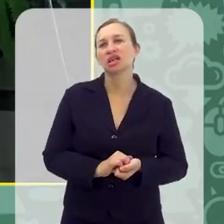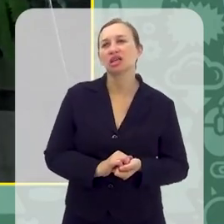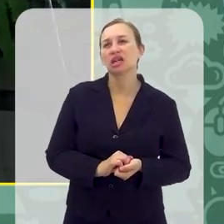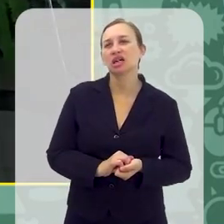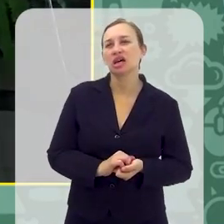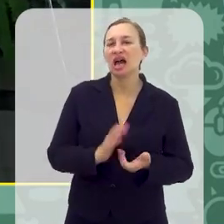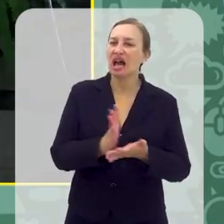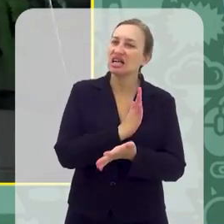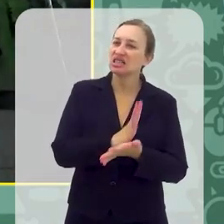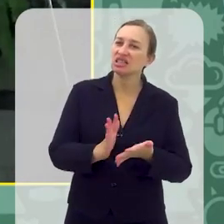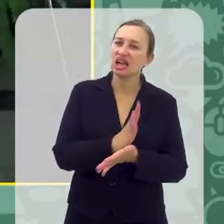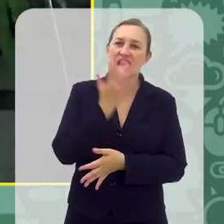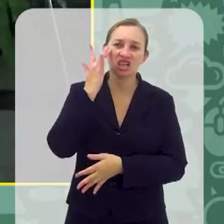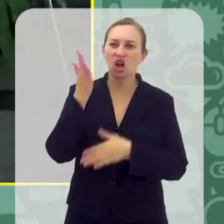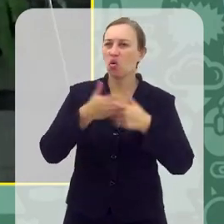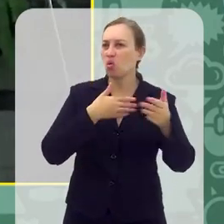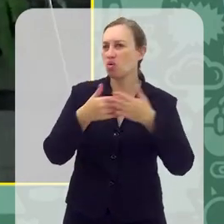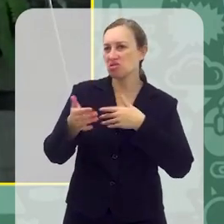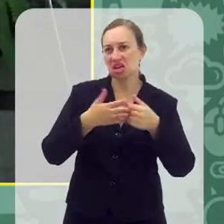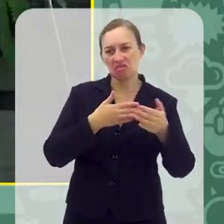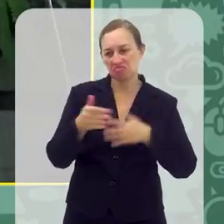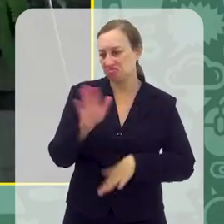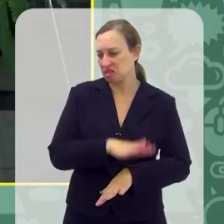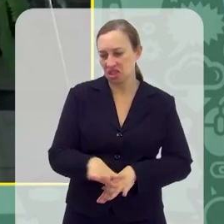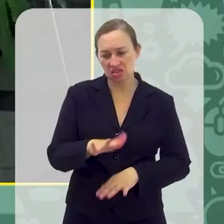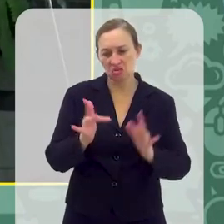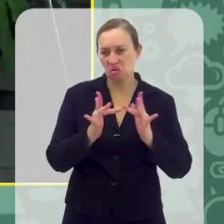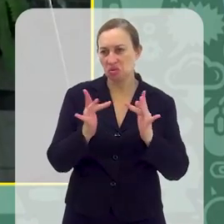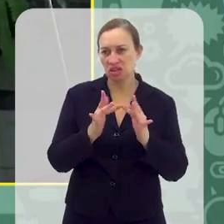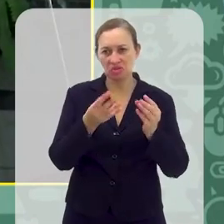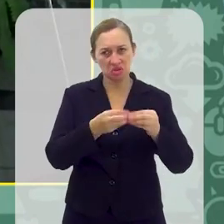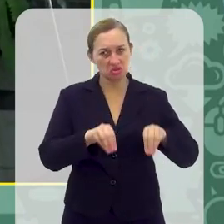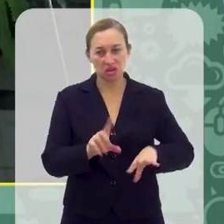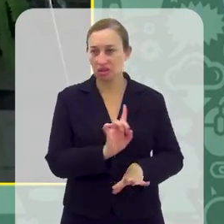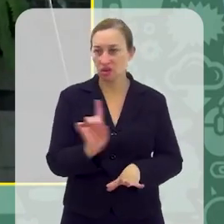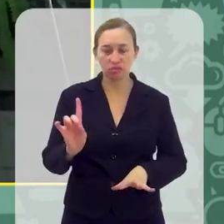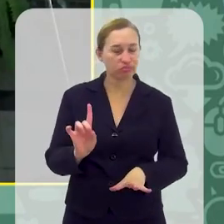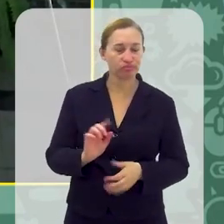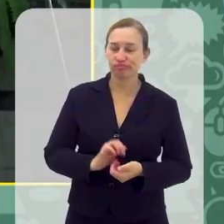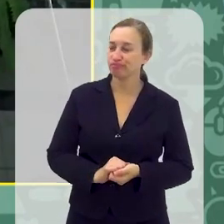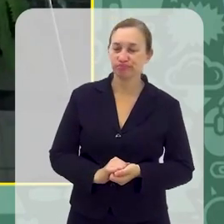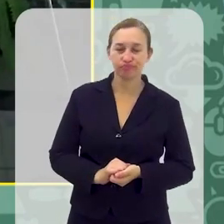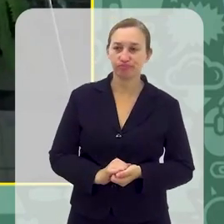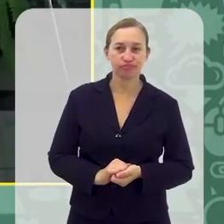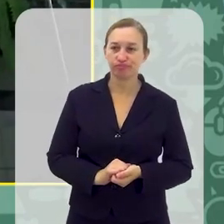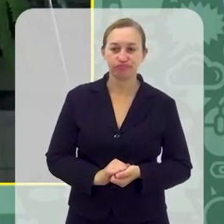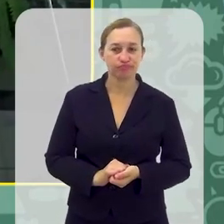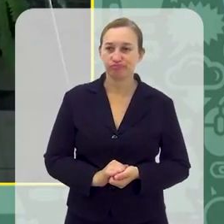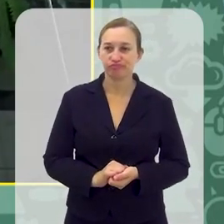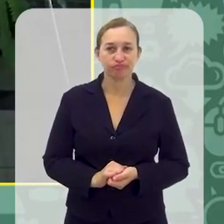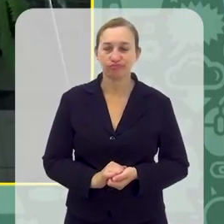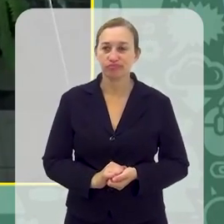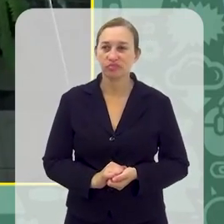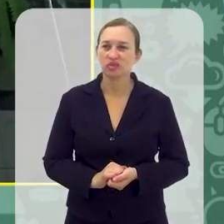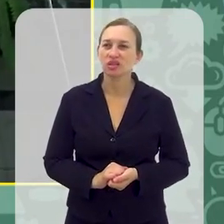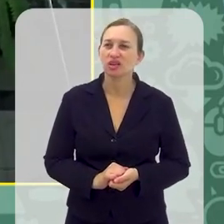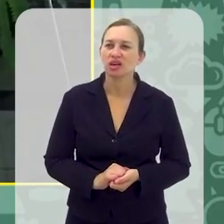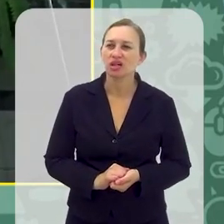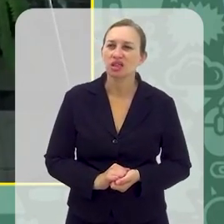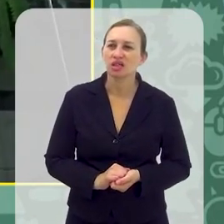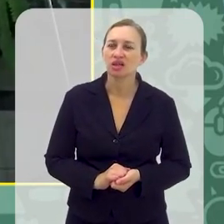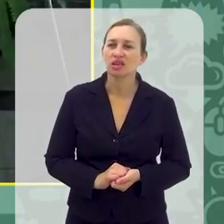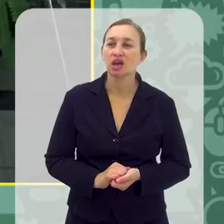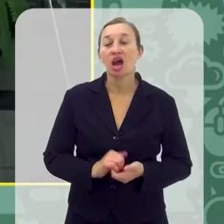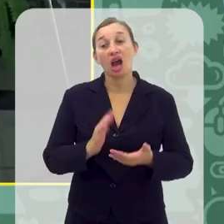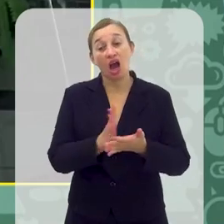às vezes, induzindo a pessoa a achar que qualquer criança que tiver contato com isso, ela será afetada. E não é necessariamente assim. Mas, algumas crianças